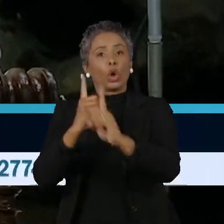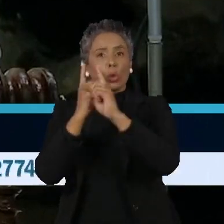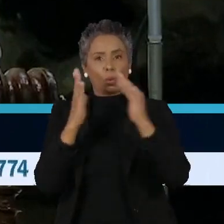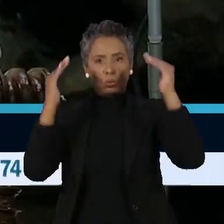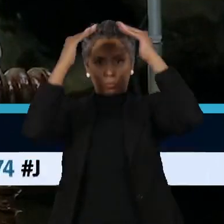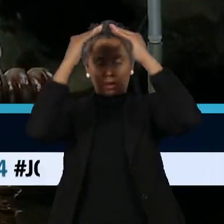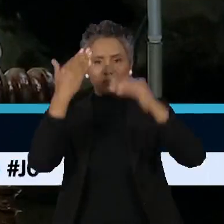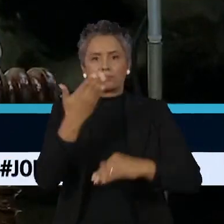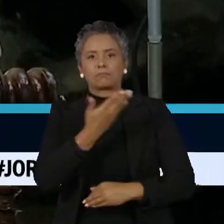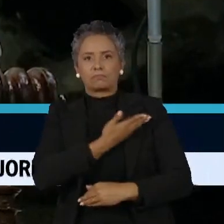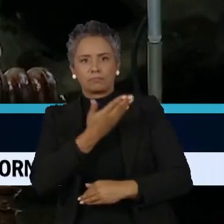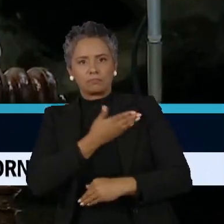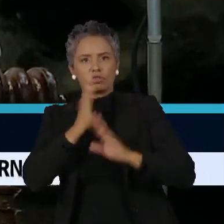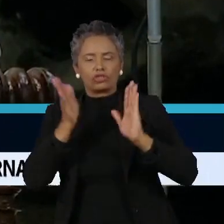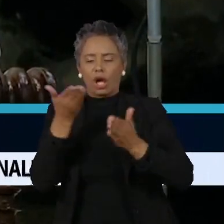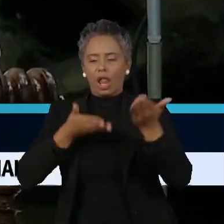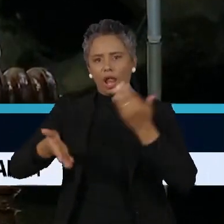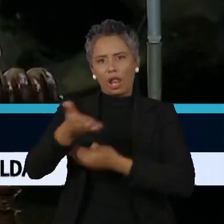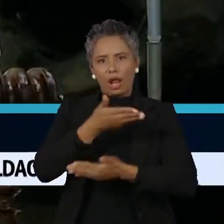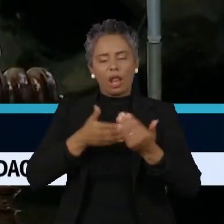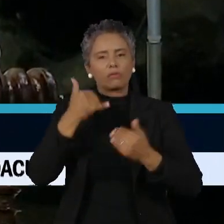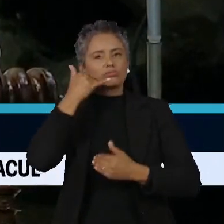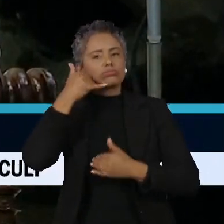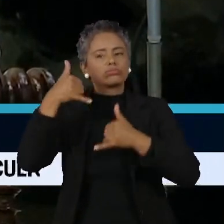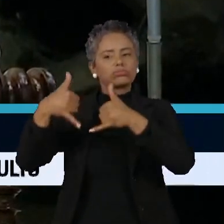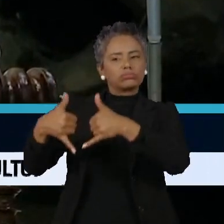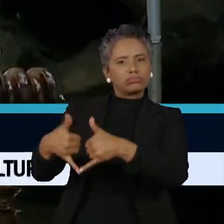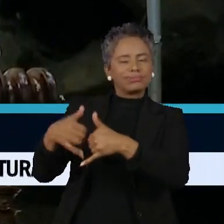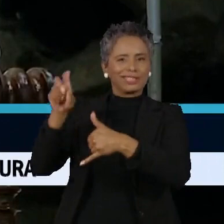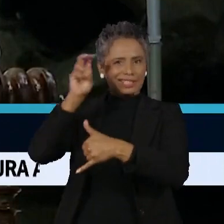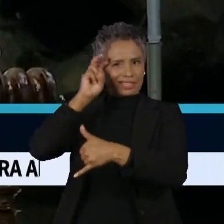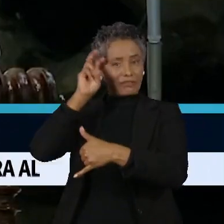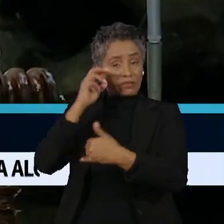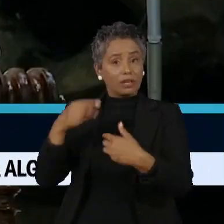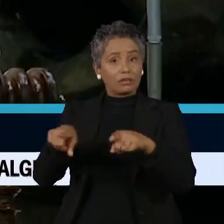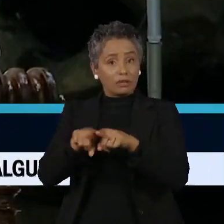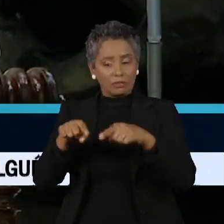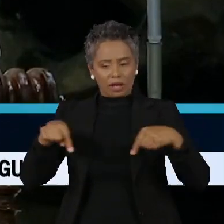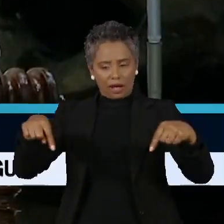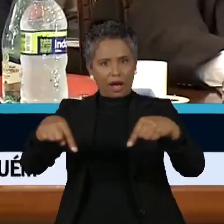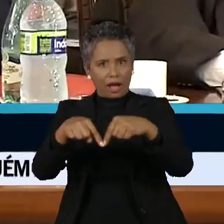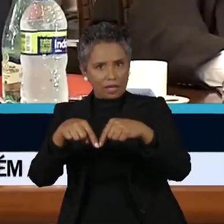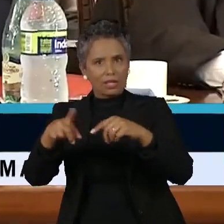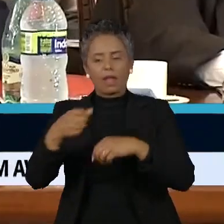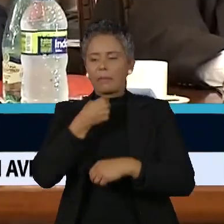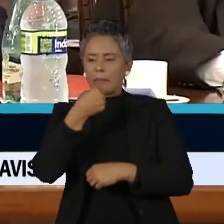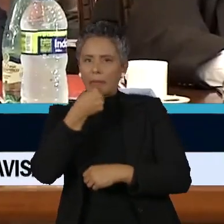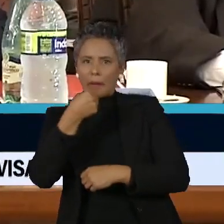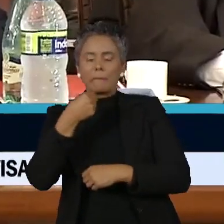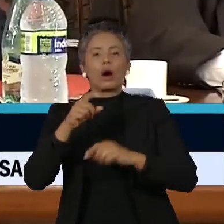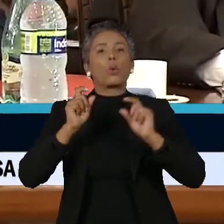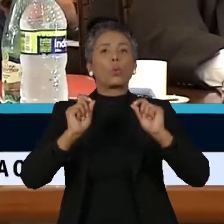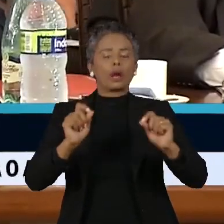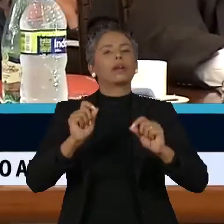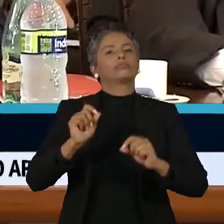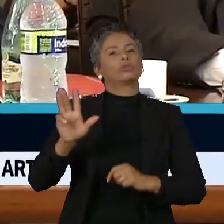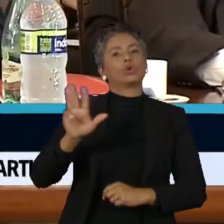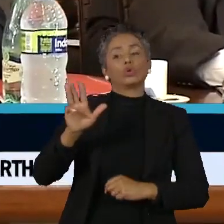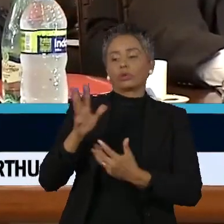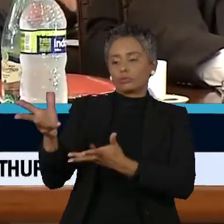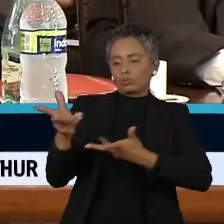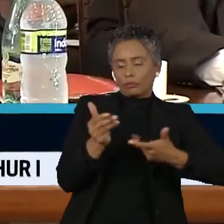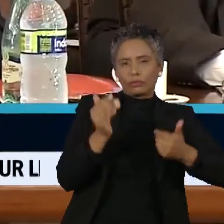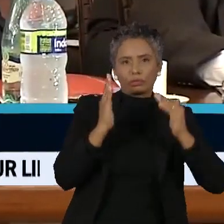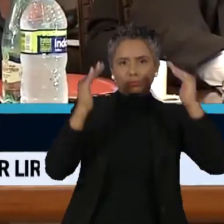dois conversaram por telefone na última quinta-feira. Segundo a sala de imprensa do Vaticano, Lula convidou o Papa para visitar o